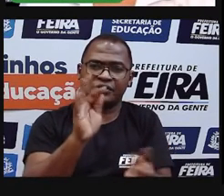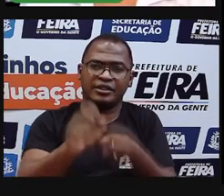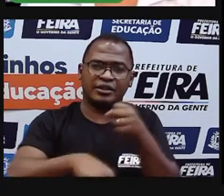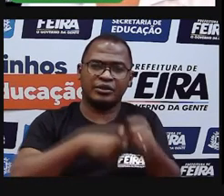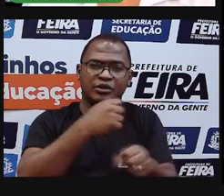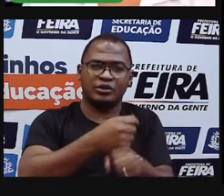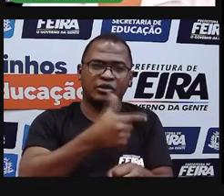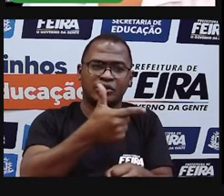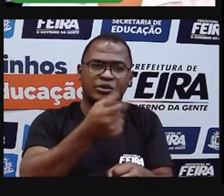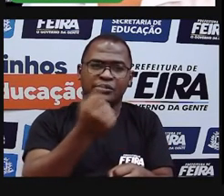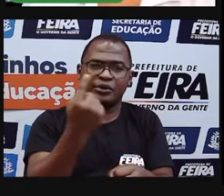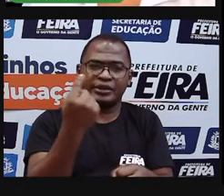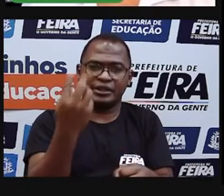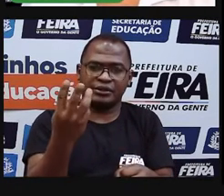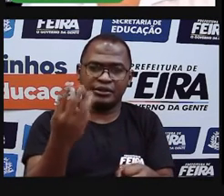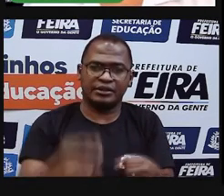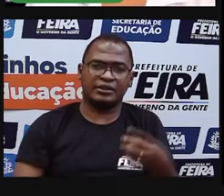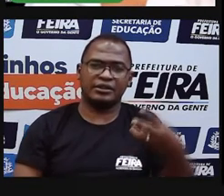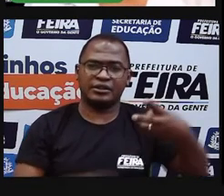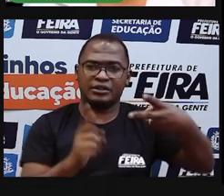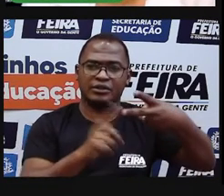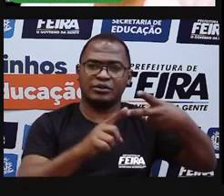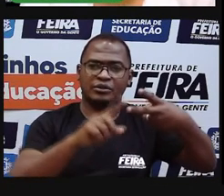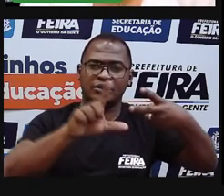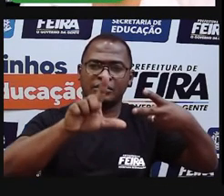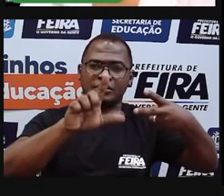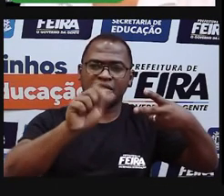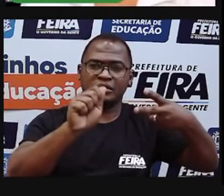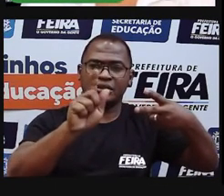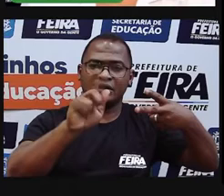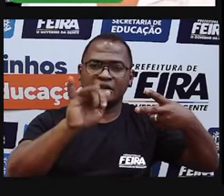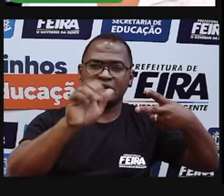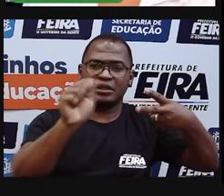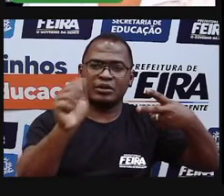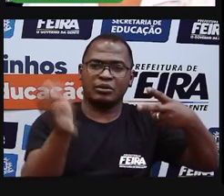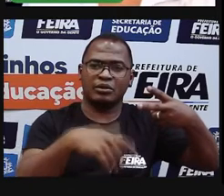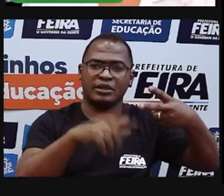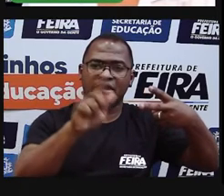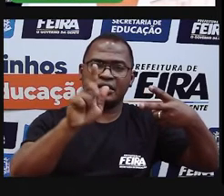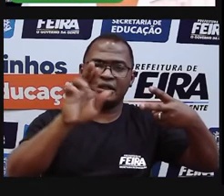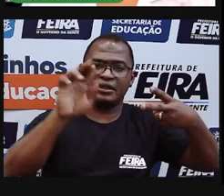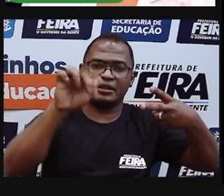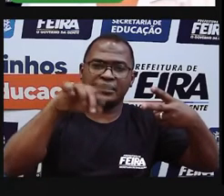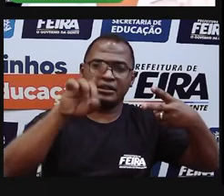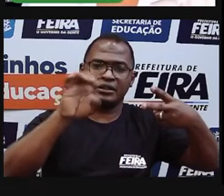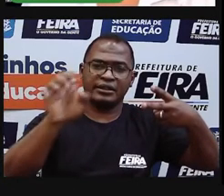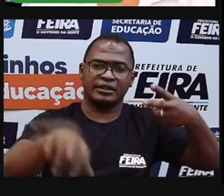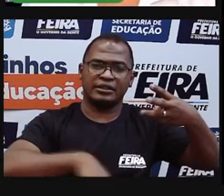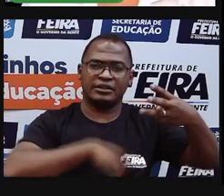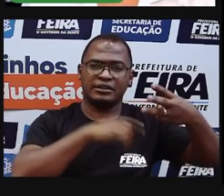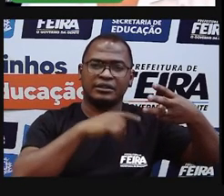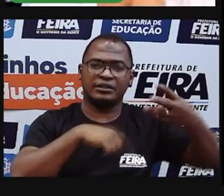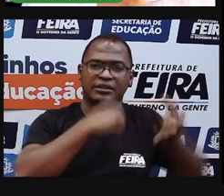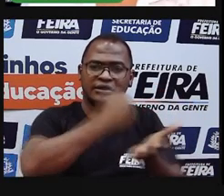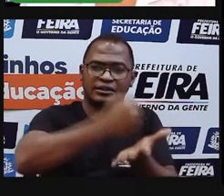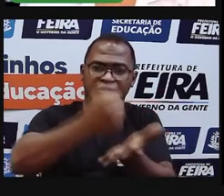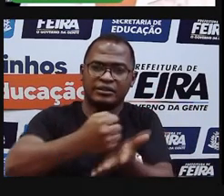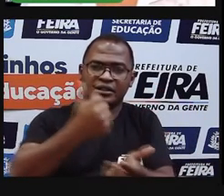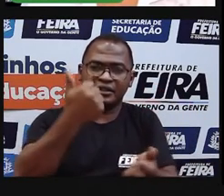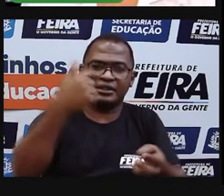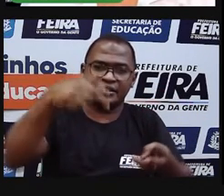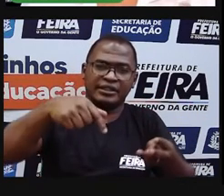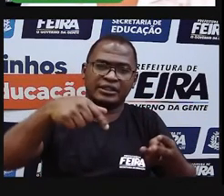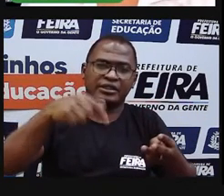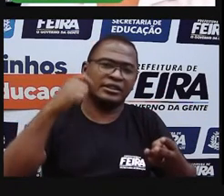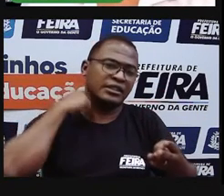comunidade de Lagoa Grande, que foi certificada em 17 de abril de 2007. E temos a comunidade de Candel 2,